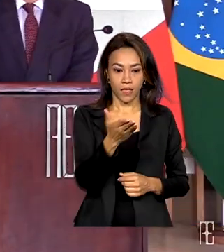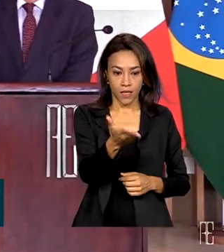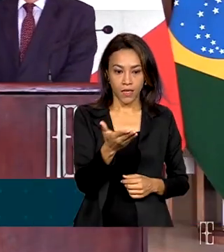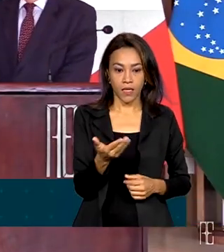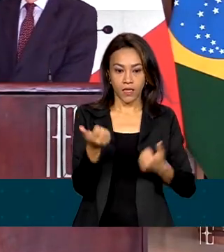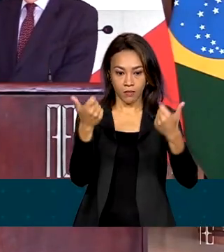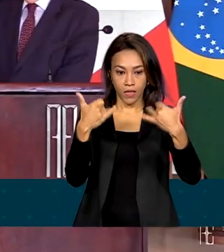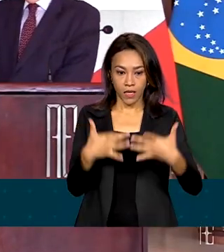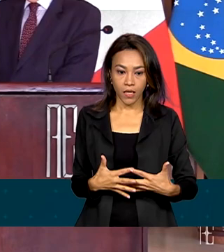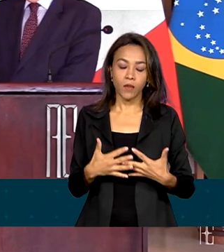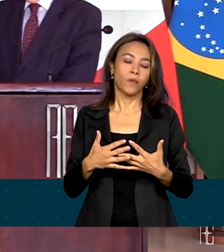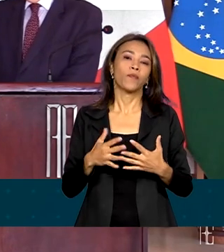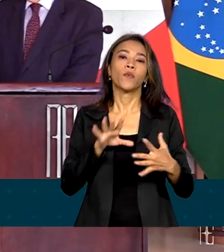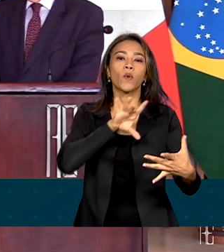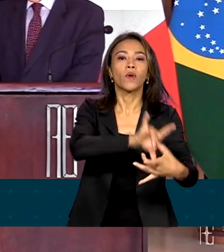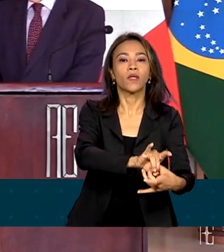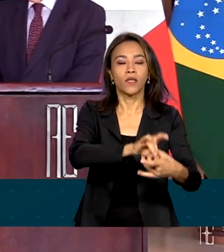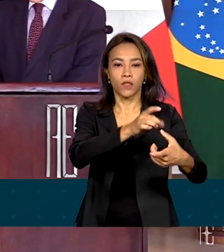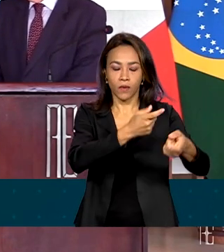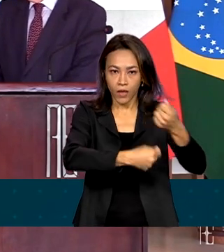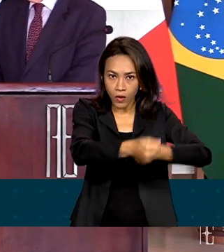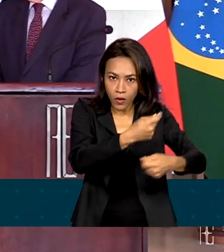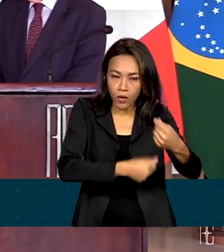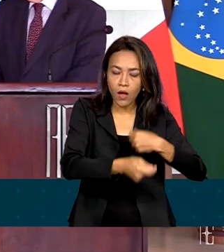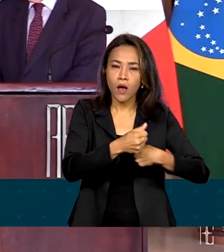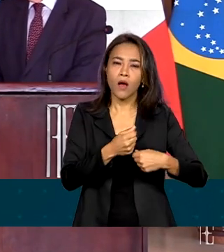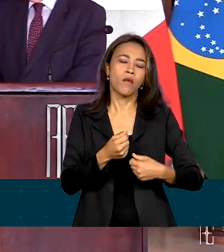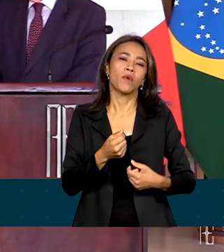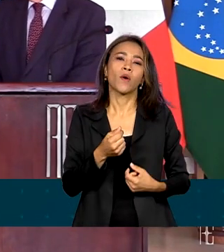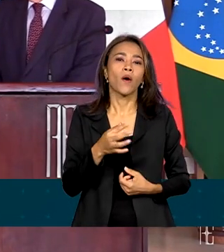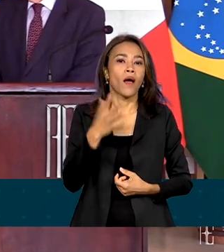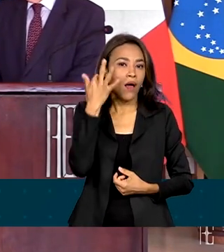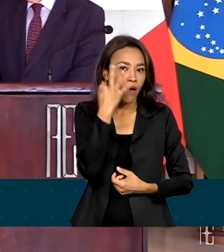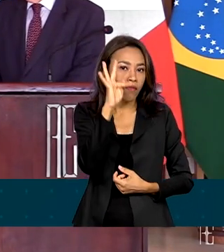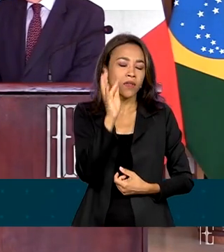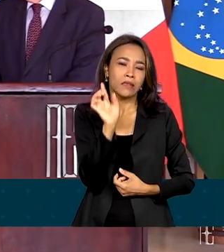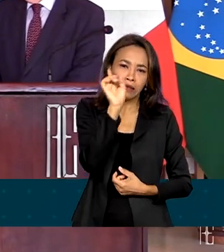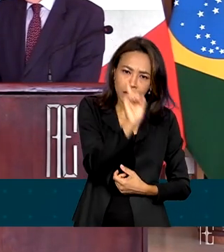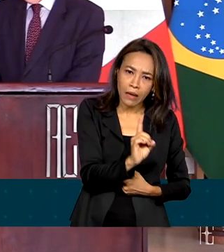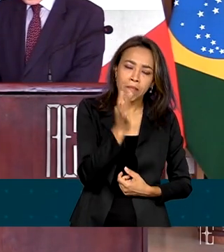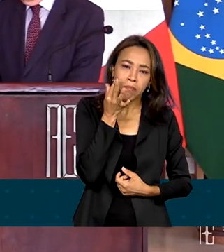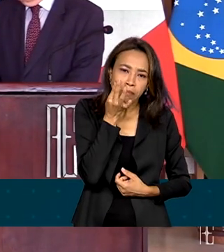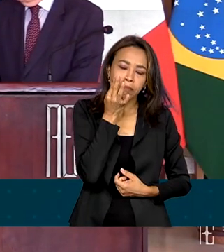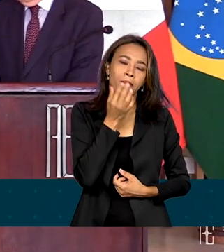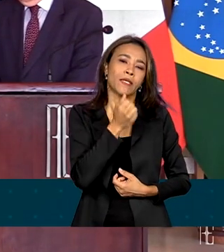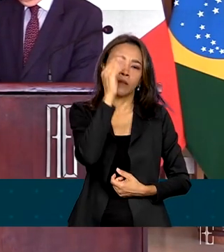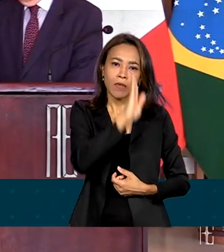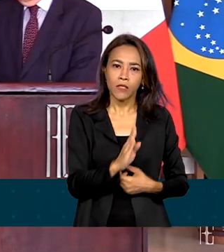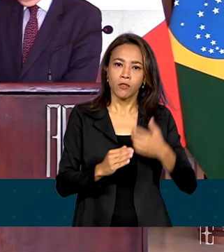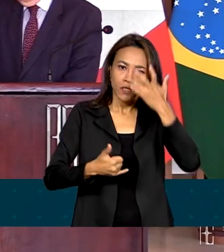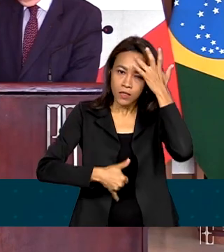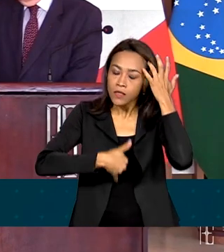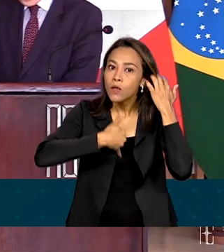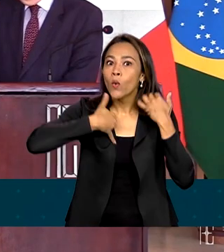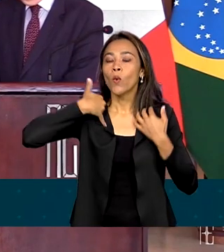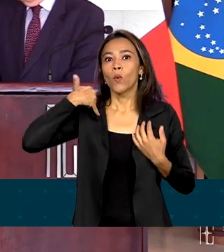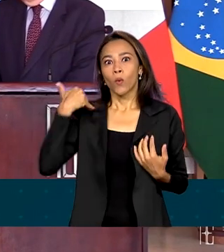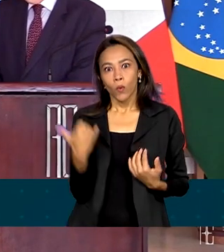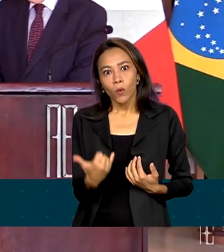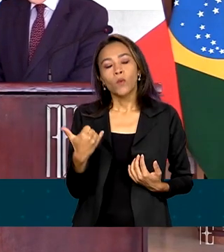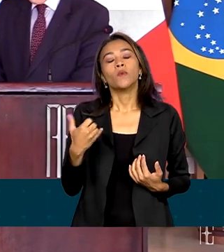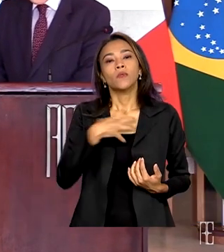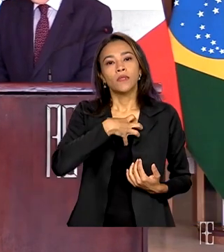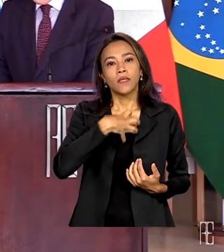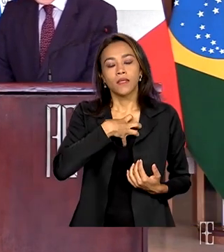a França está bastante presente no Brasil e se orgulha disso. Entre os principais